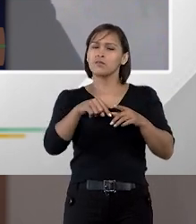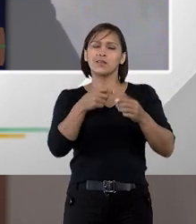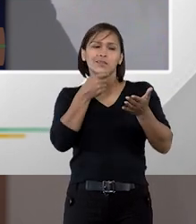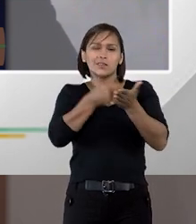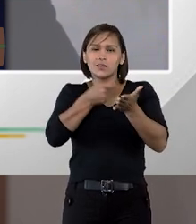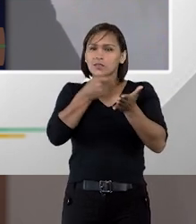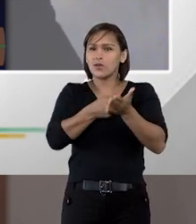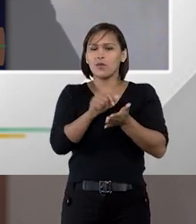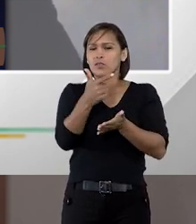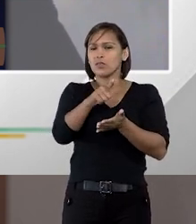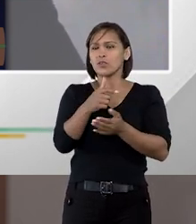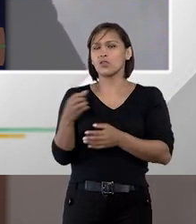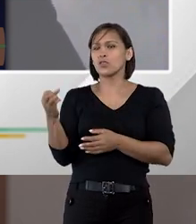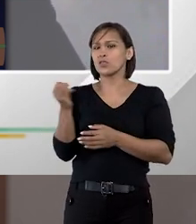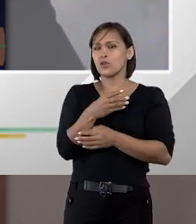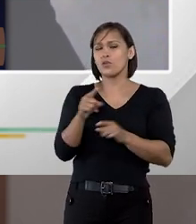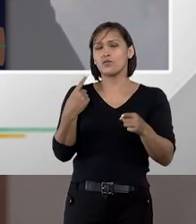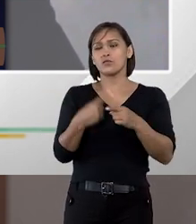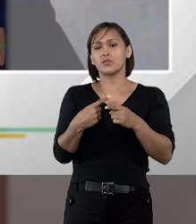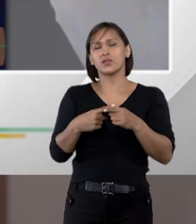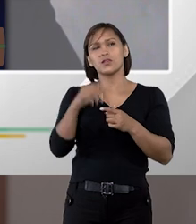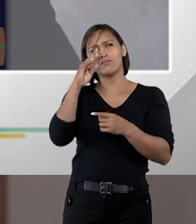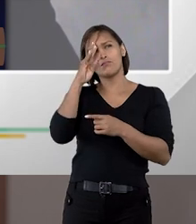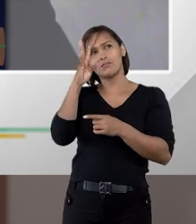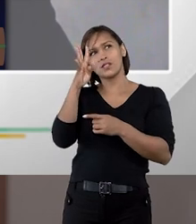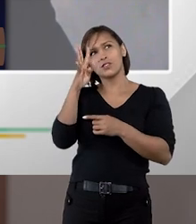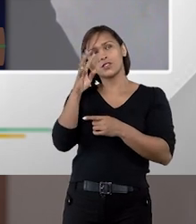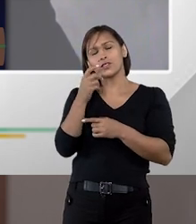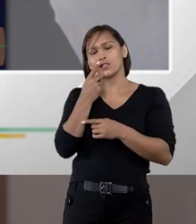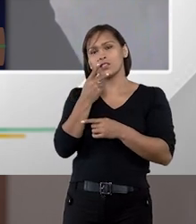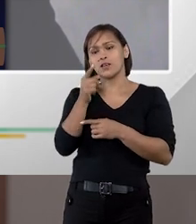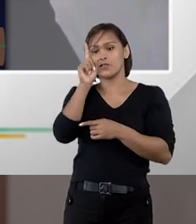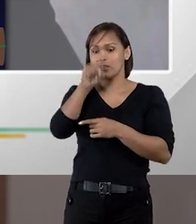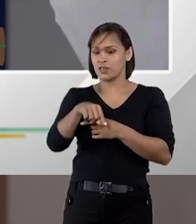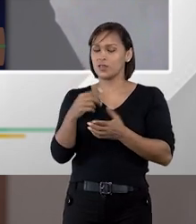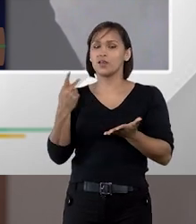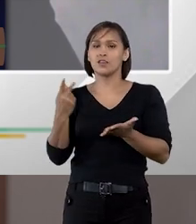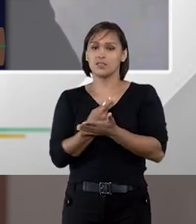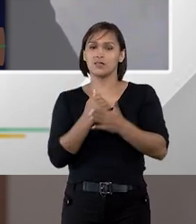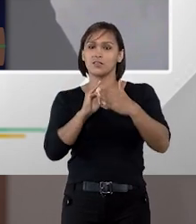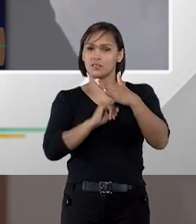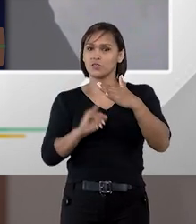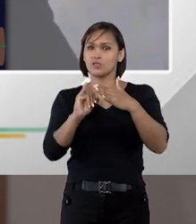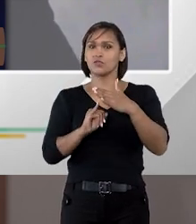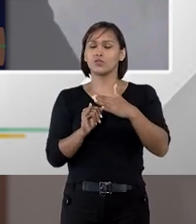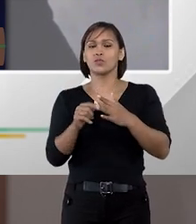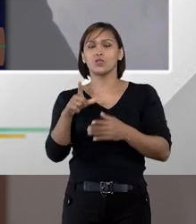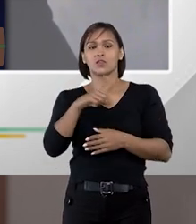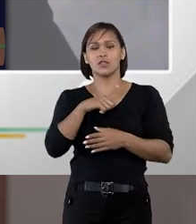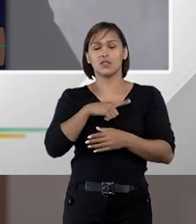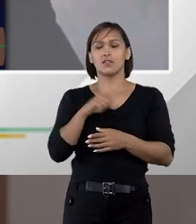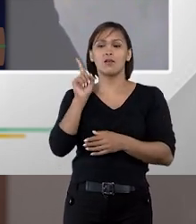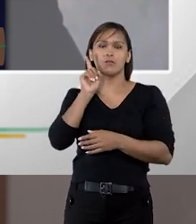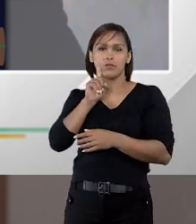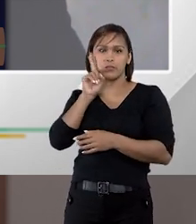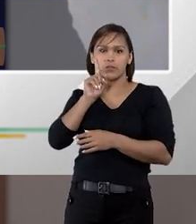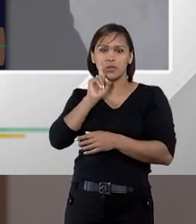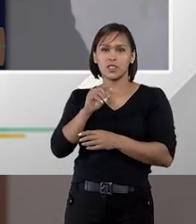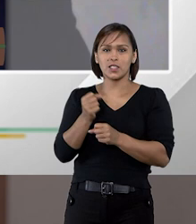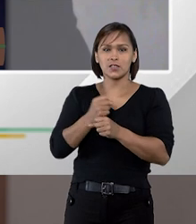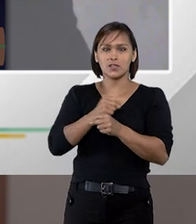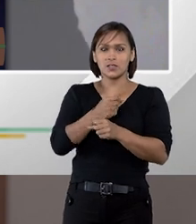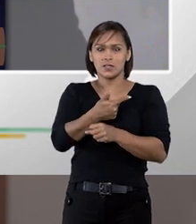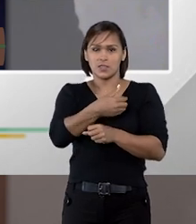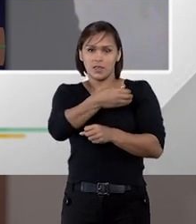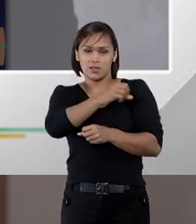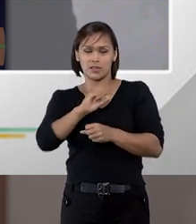rigor a rigor também não é uma grande novidade assim se nós imaginarmos pelo menos que esse é um instituto previsto nos Estados Unidos desde